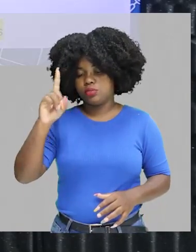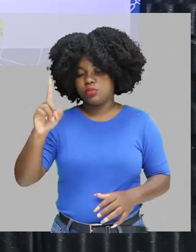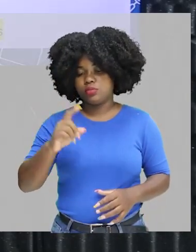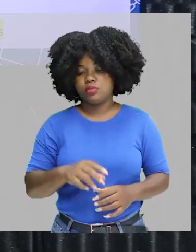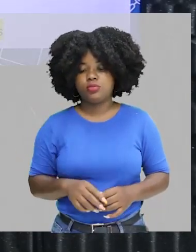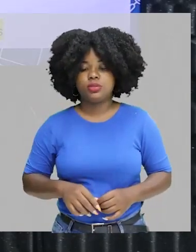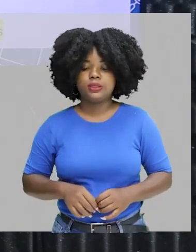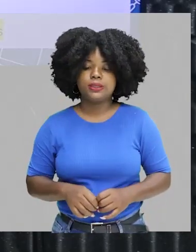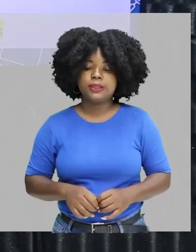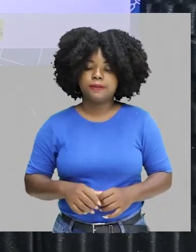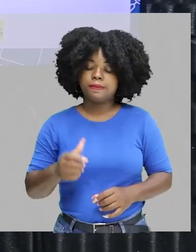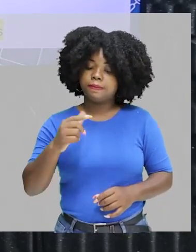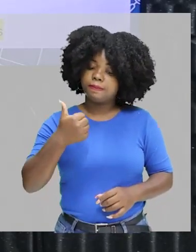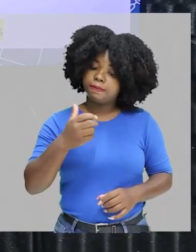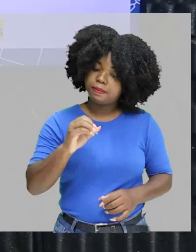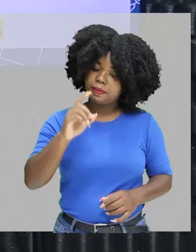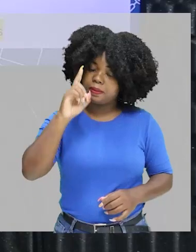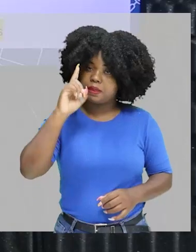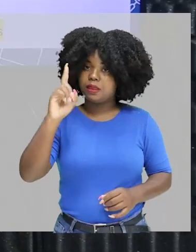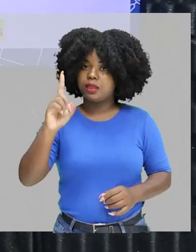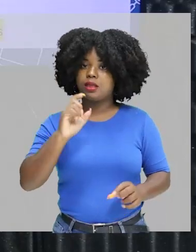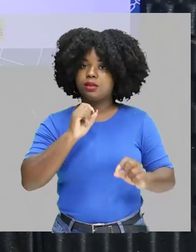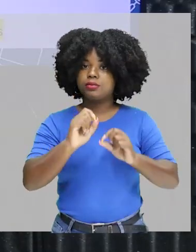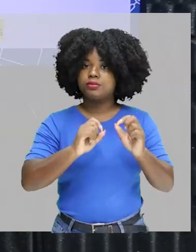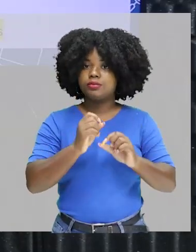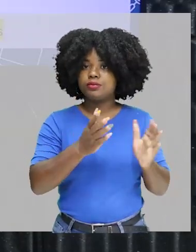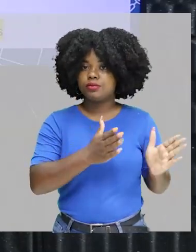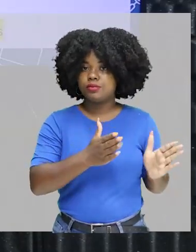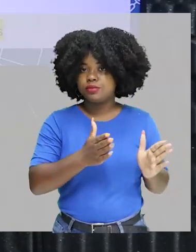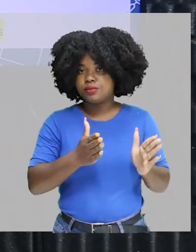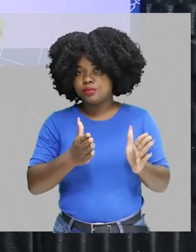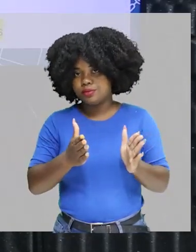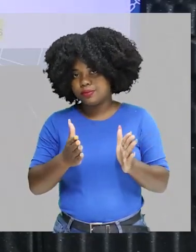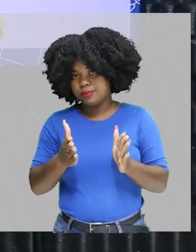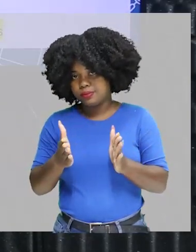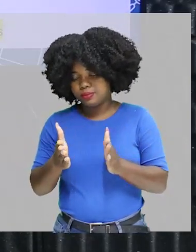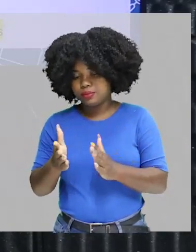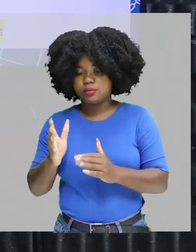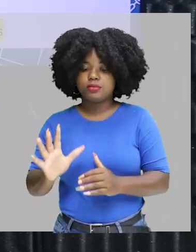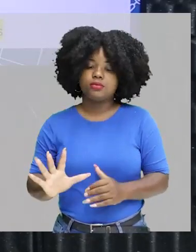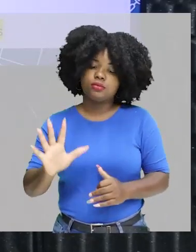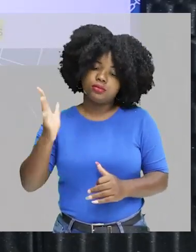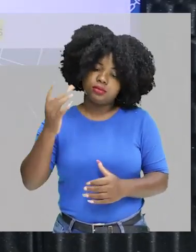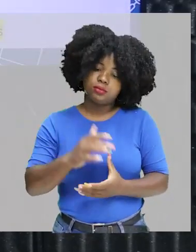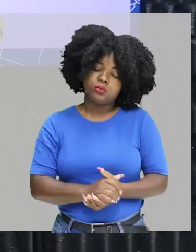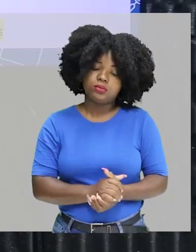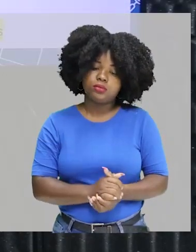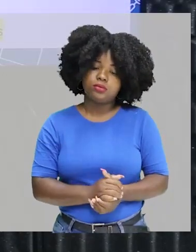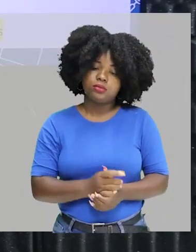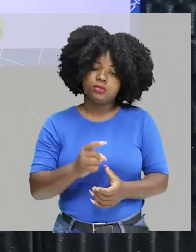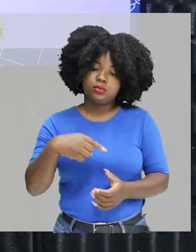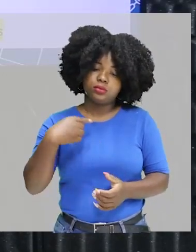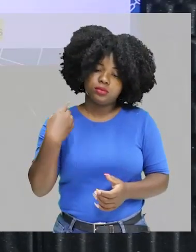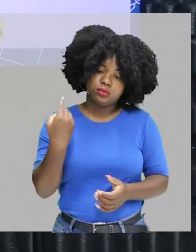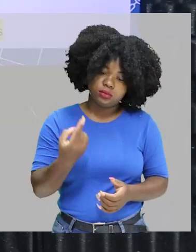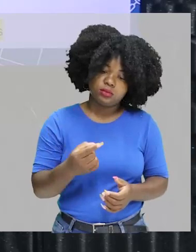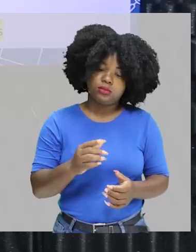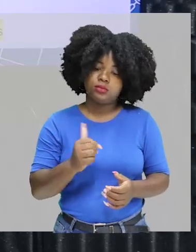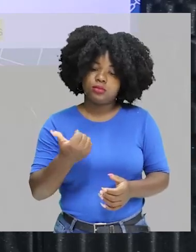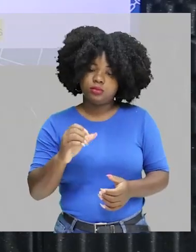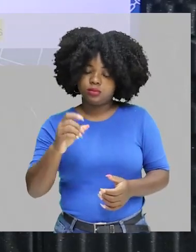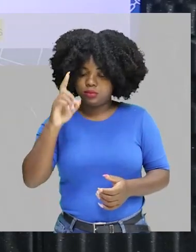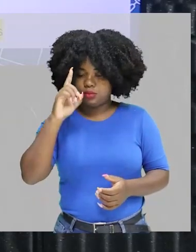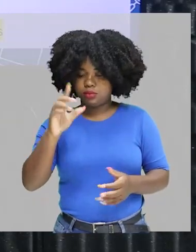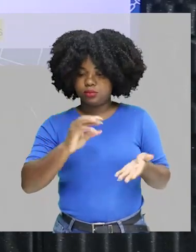dias. Então, 10 dias é o período de meia-vida. É após 10 dias que a